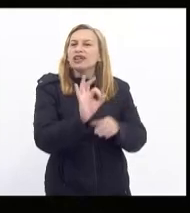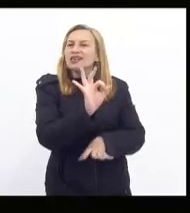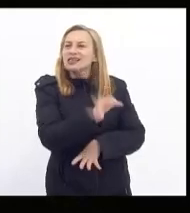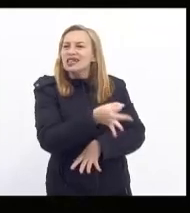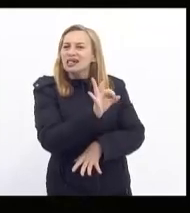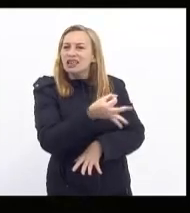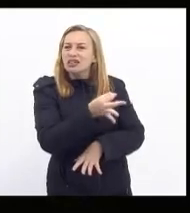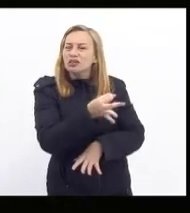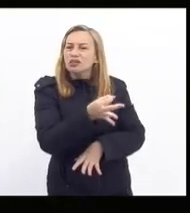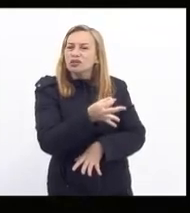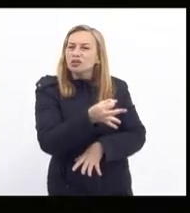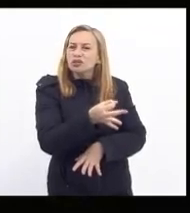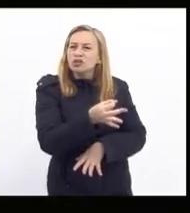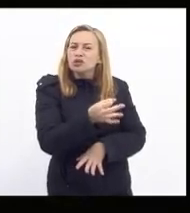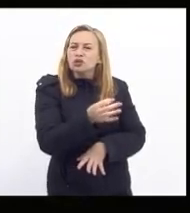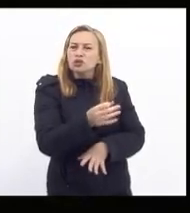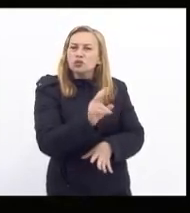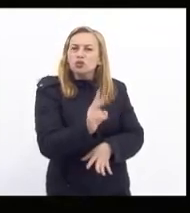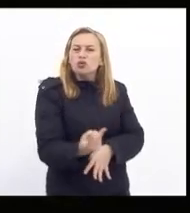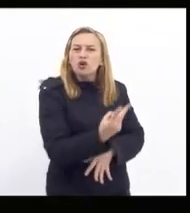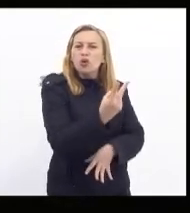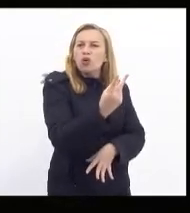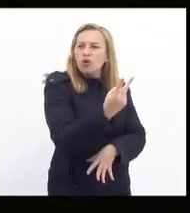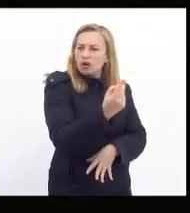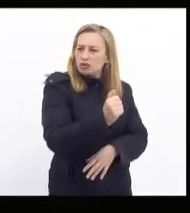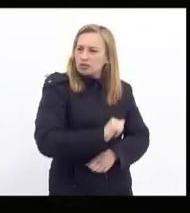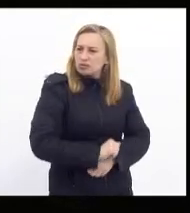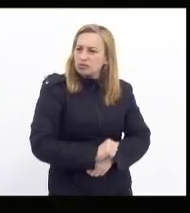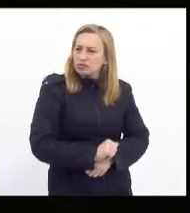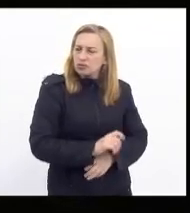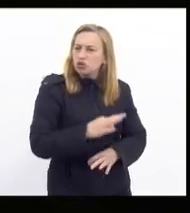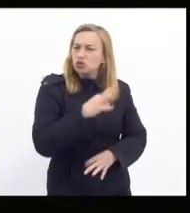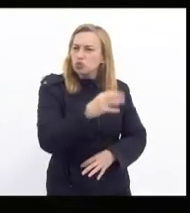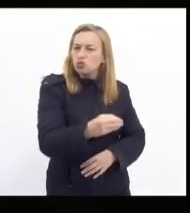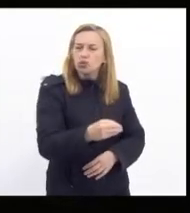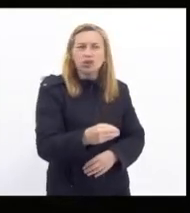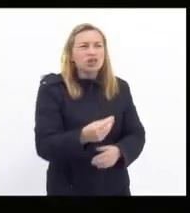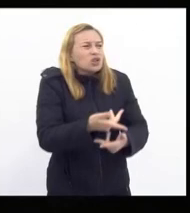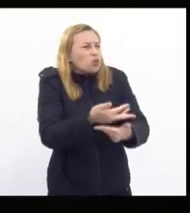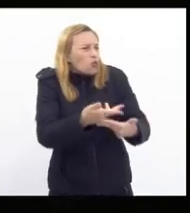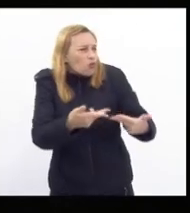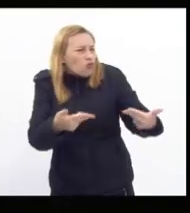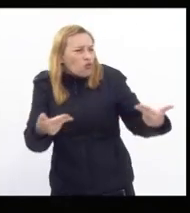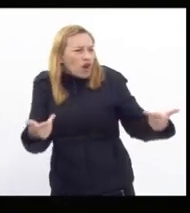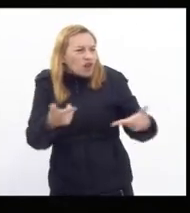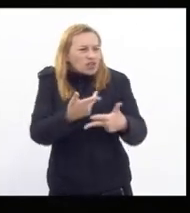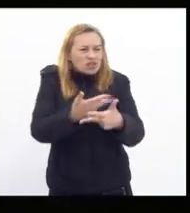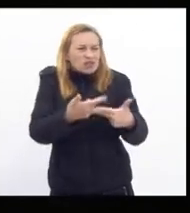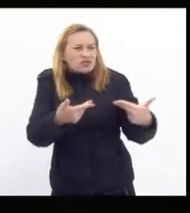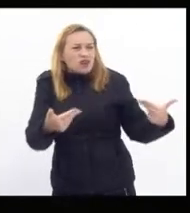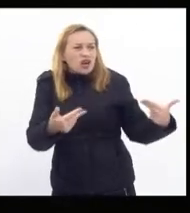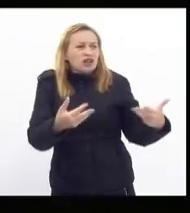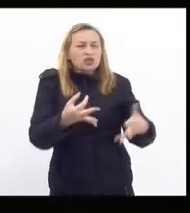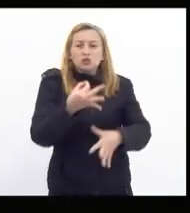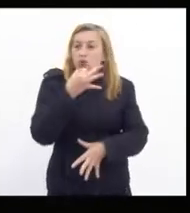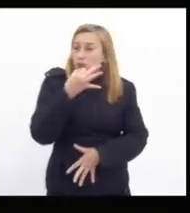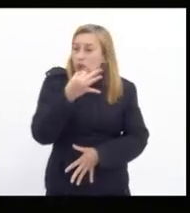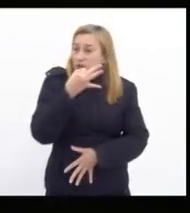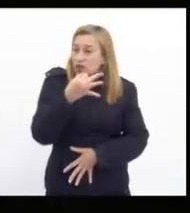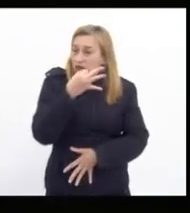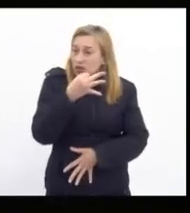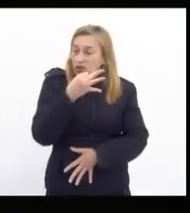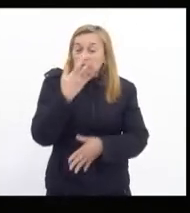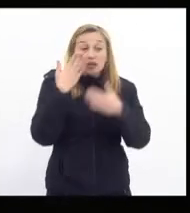em cima do custo da operação então ou seja são várias sugestões que